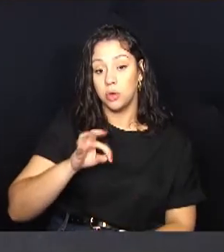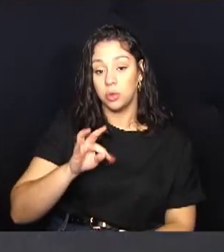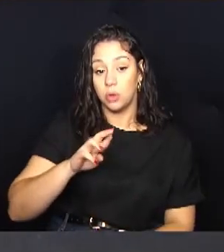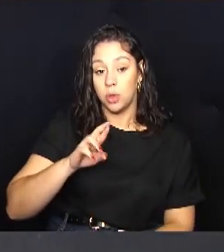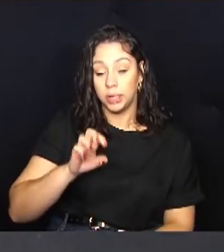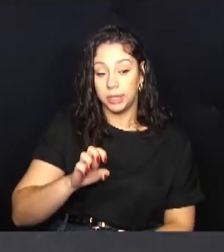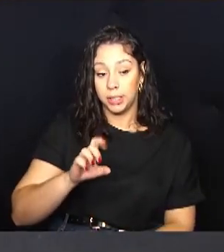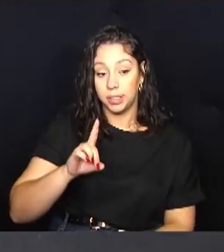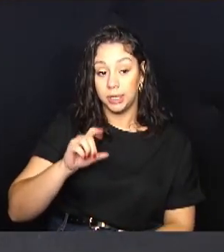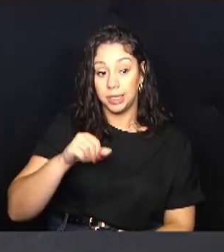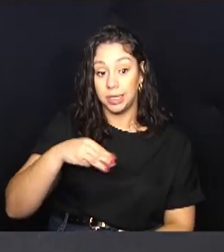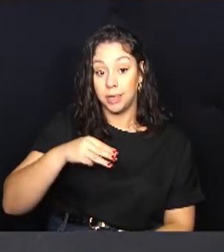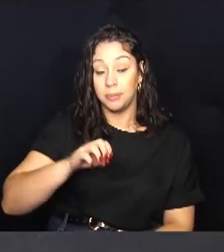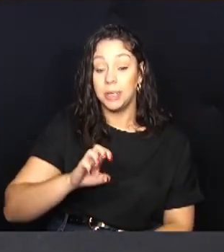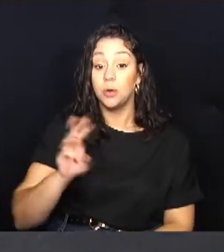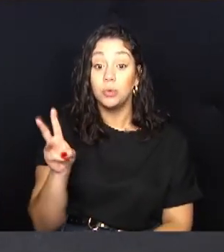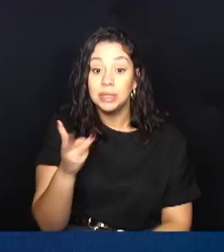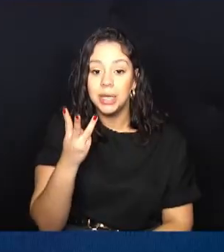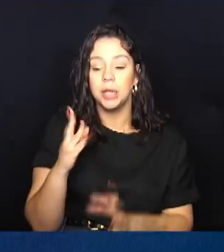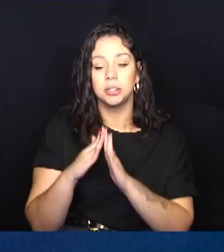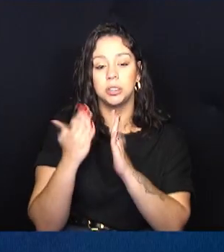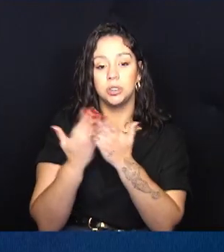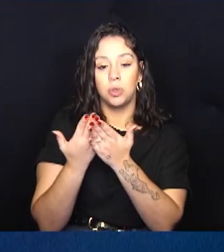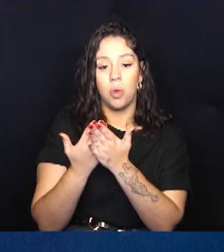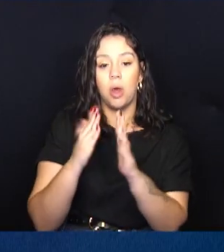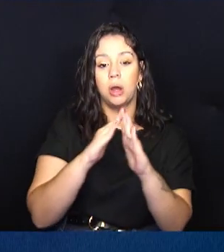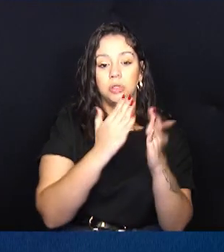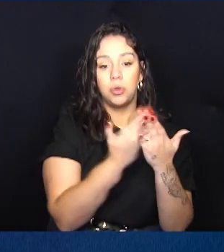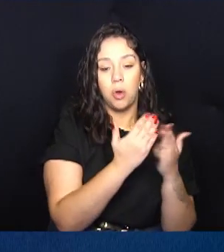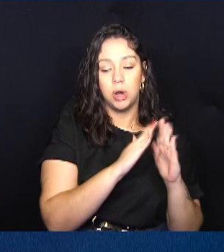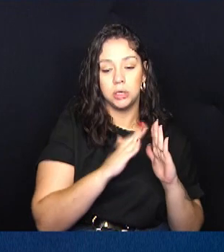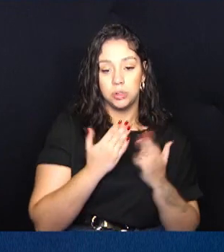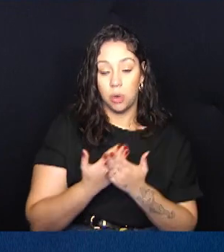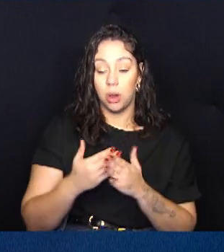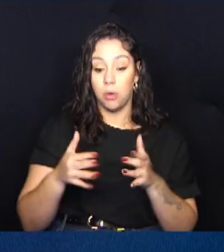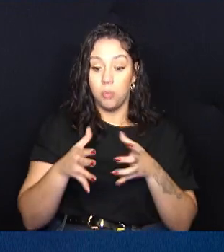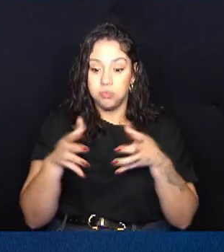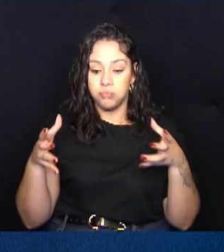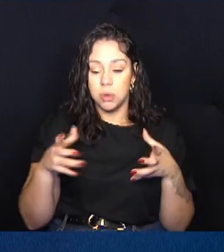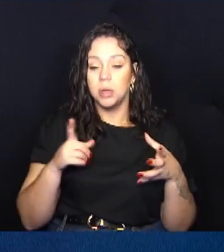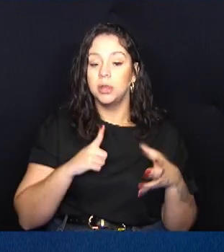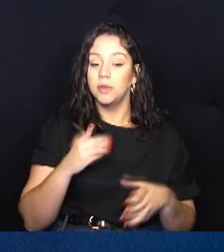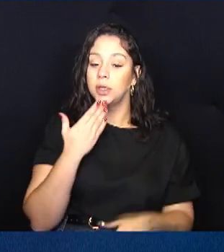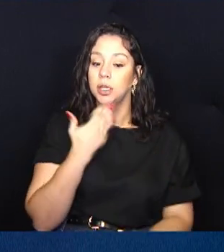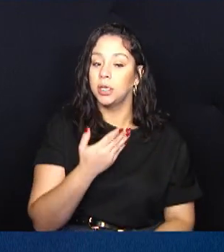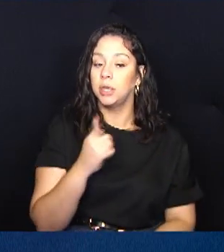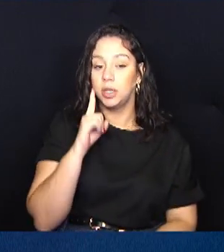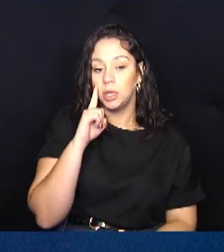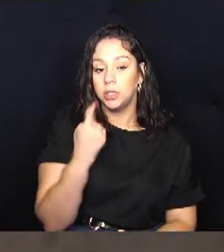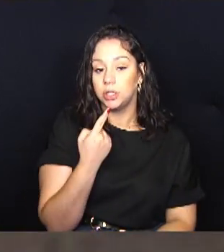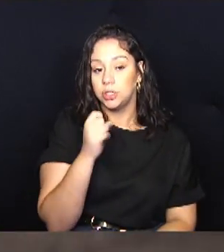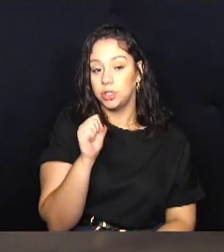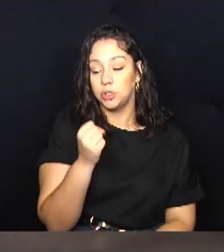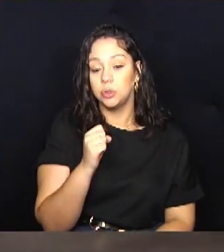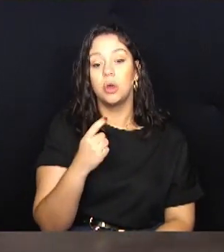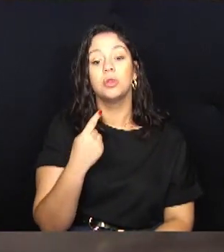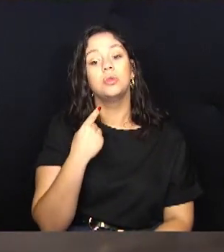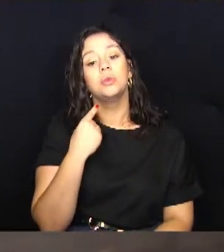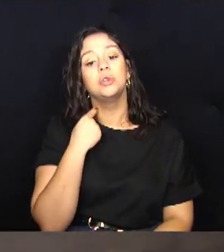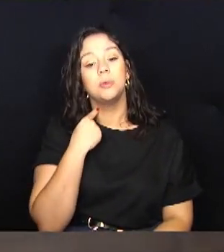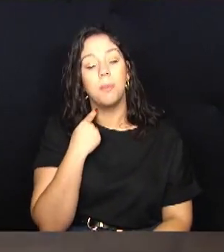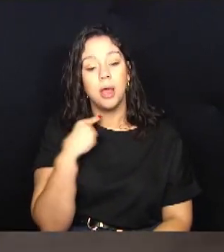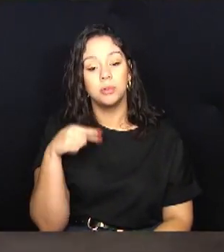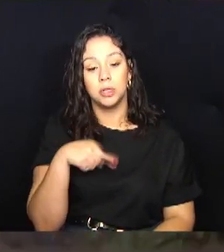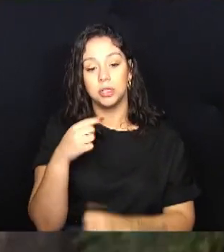três escolas grandes nas proximidades. A indicação foi protocolada no dia 18 de maio deste ano, e